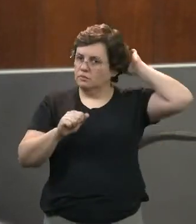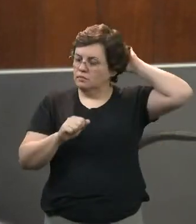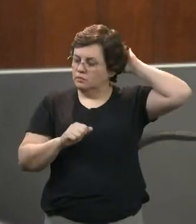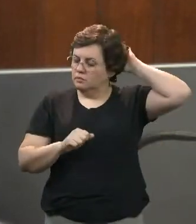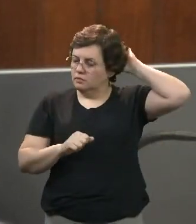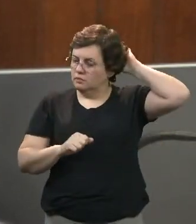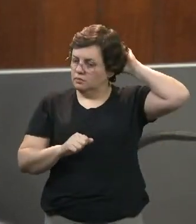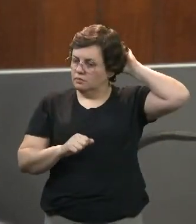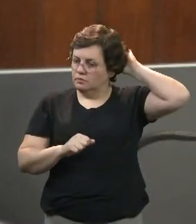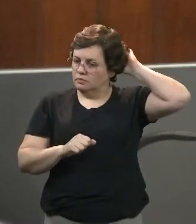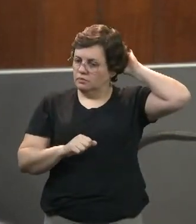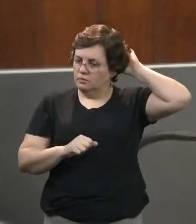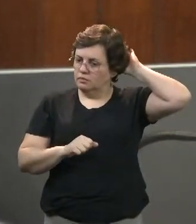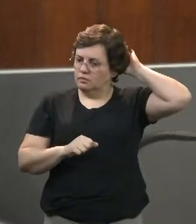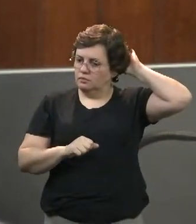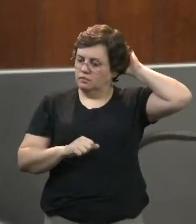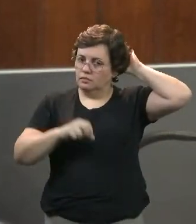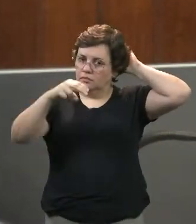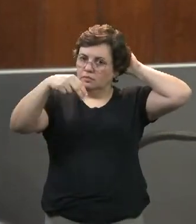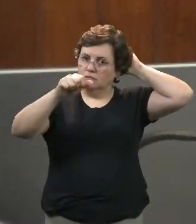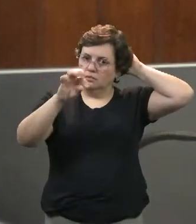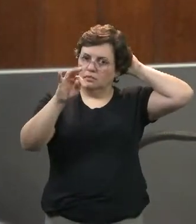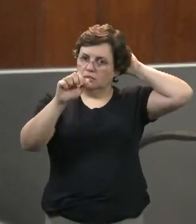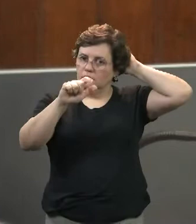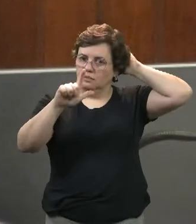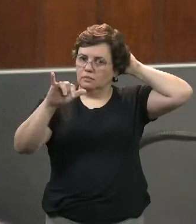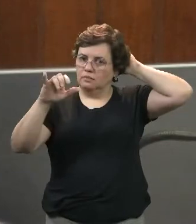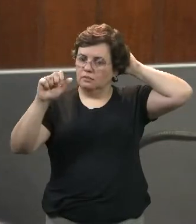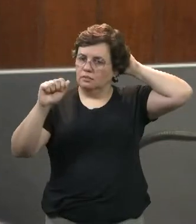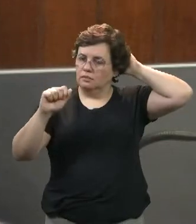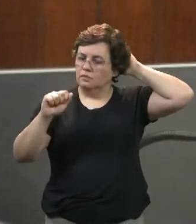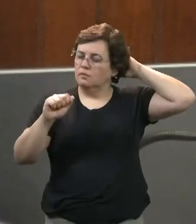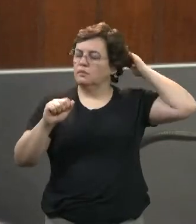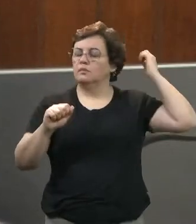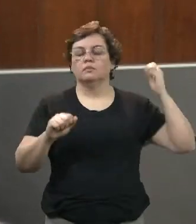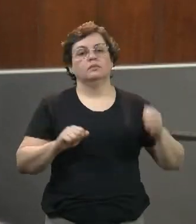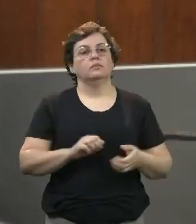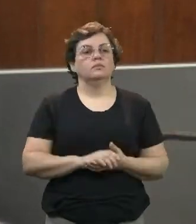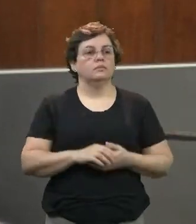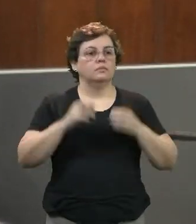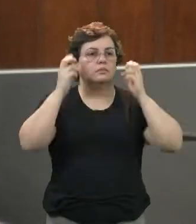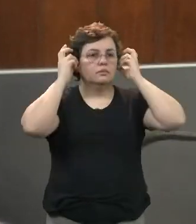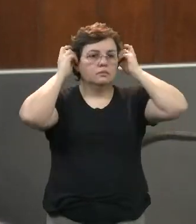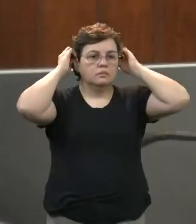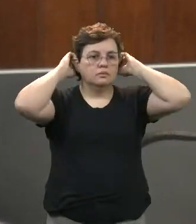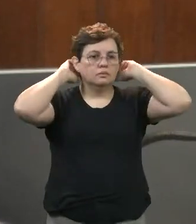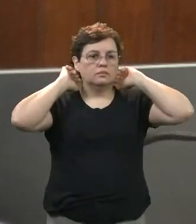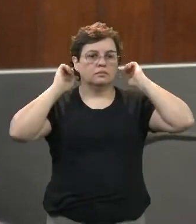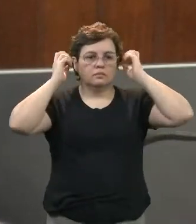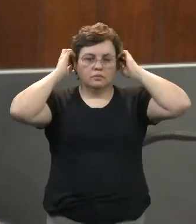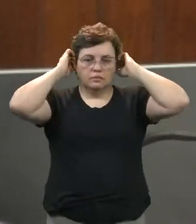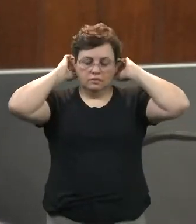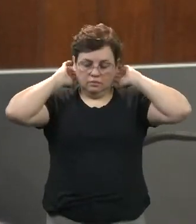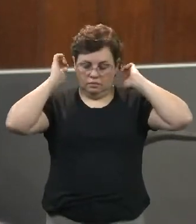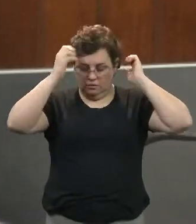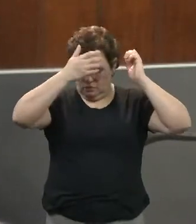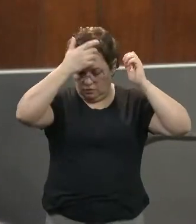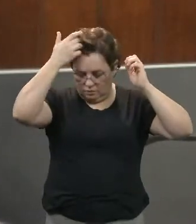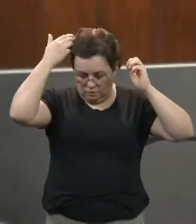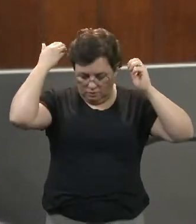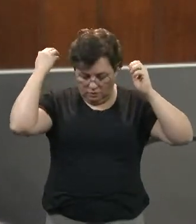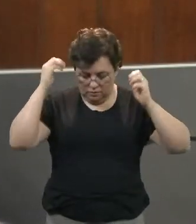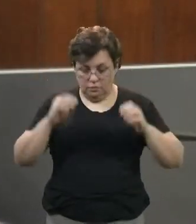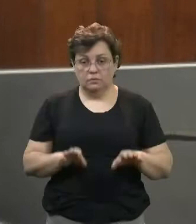Indurbi, e da Natália Italiani, assessora da vereadora professora Daniela.